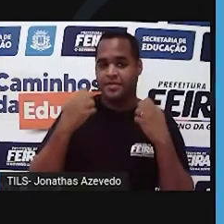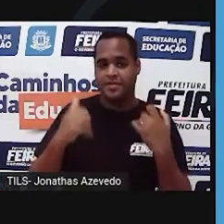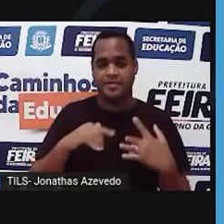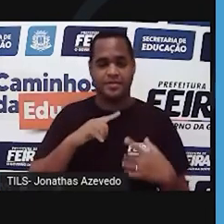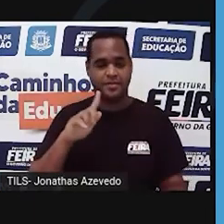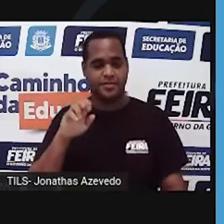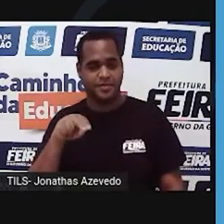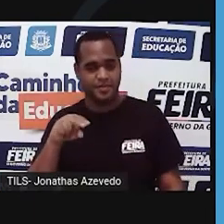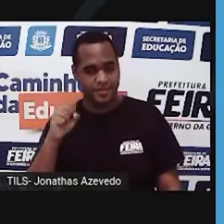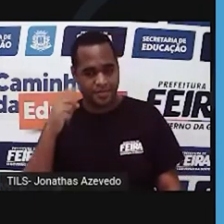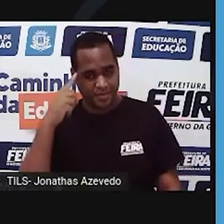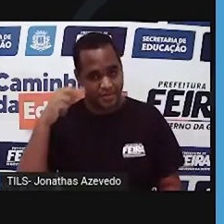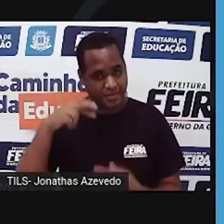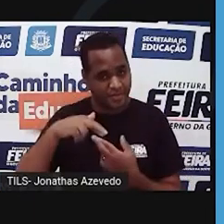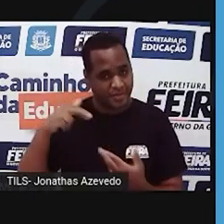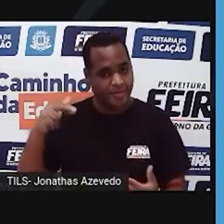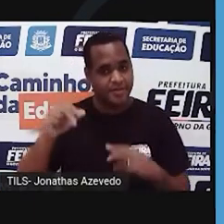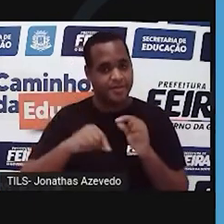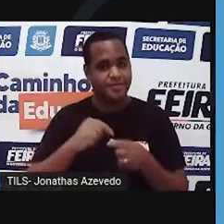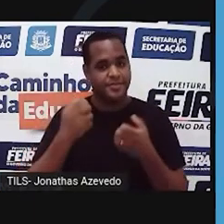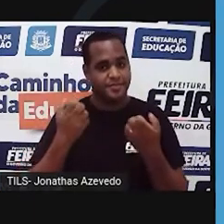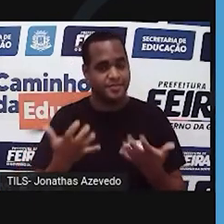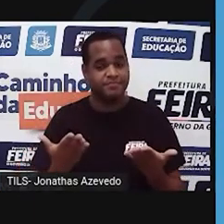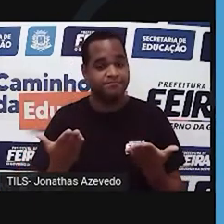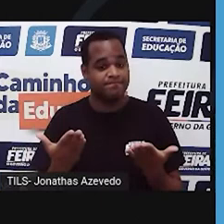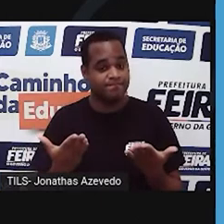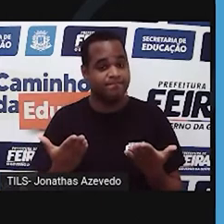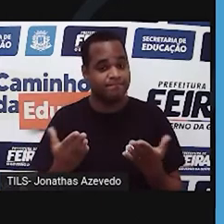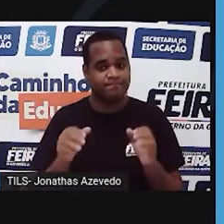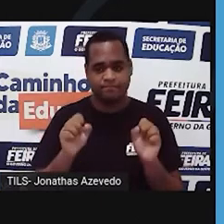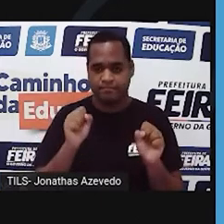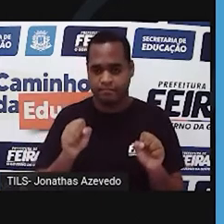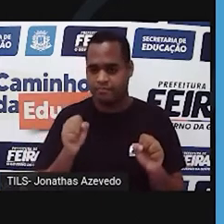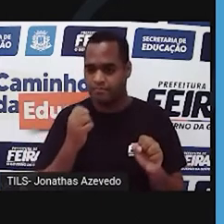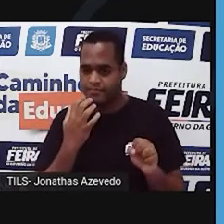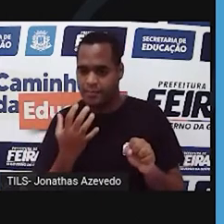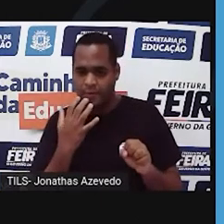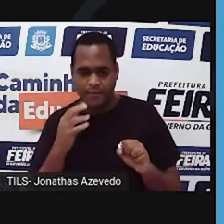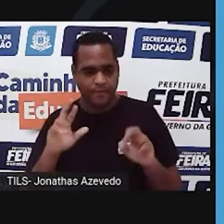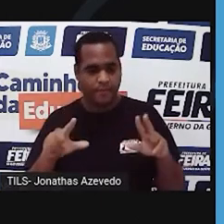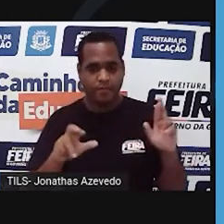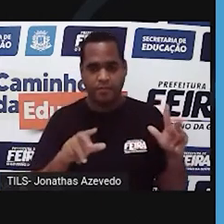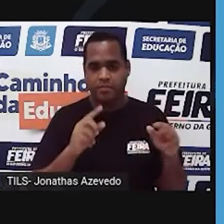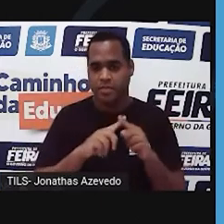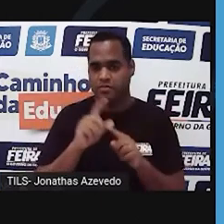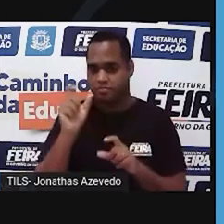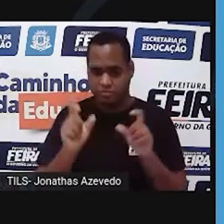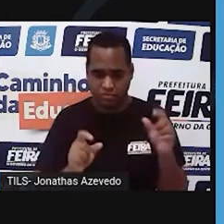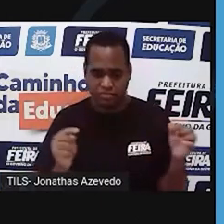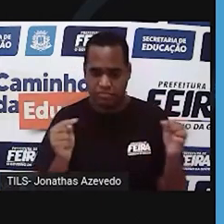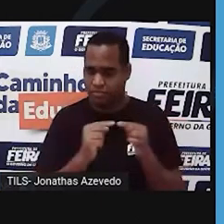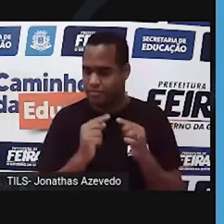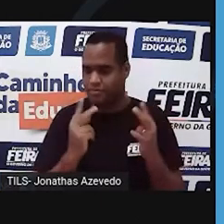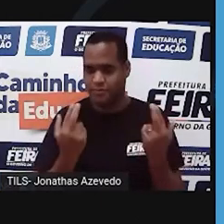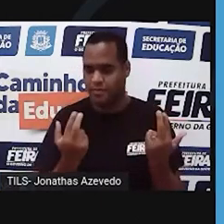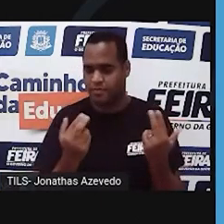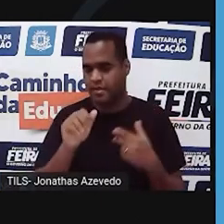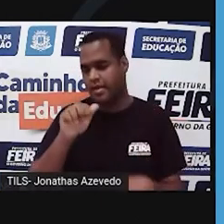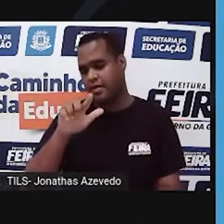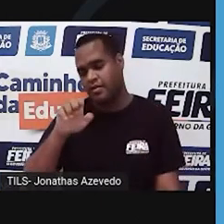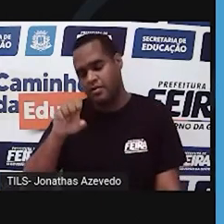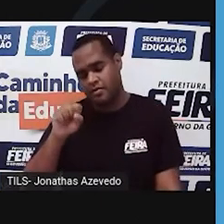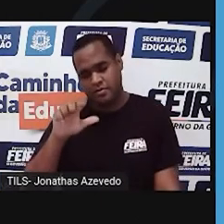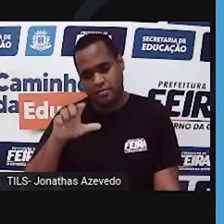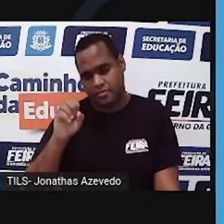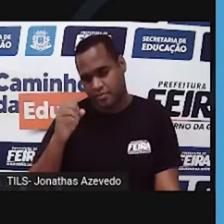torne uma pessoa ruiva ou um gene que torne uma pessoa loira. São cores diferentes, mas são a mesma característica. Então, esses genes são alelos. E genes que